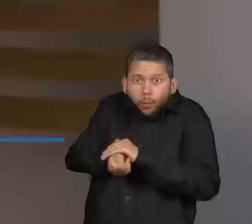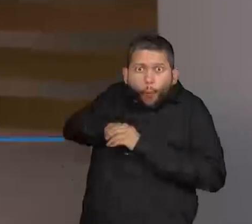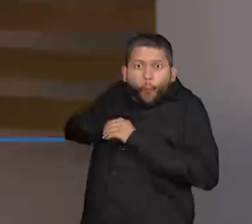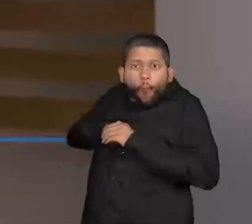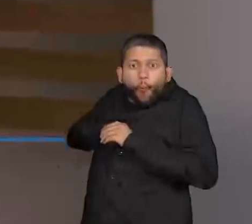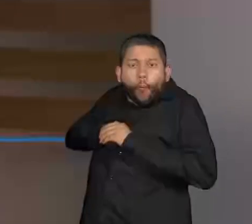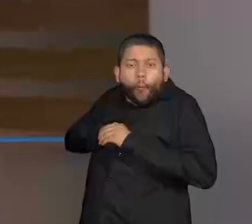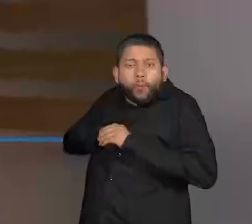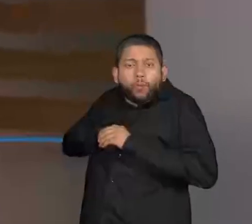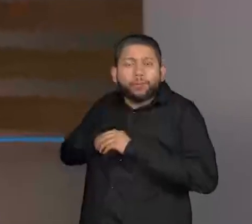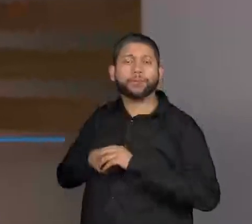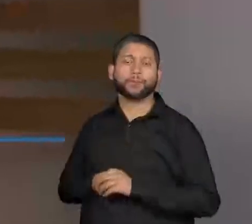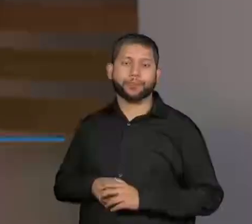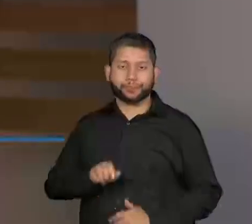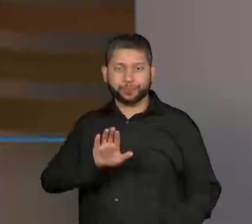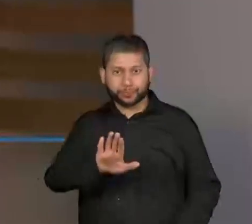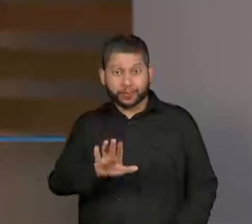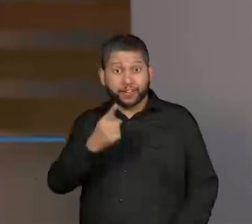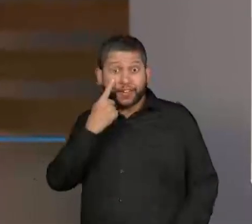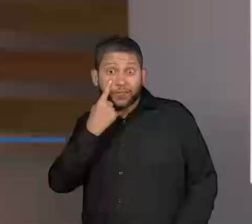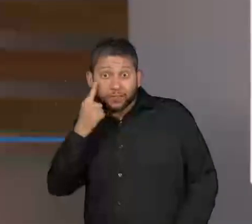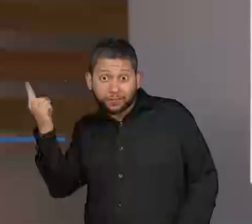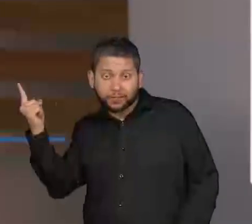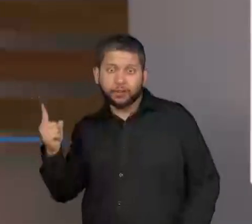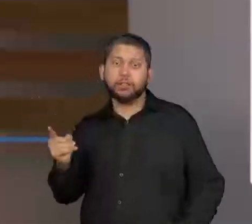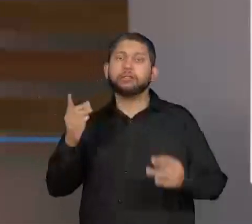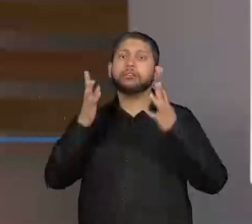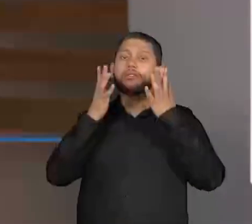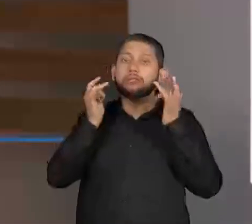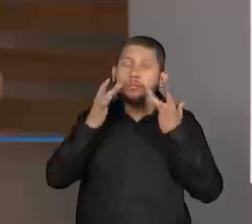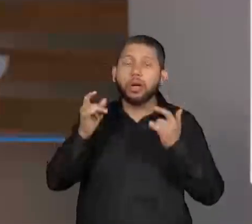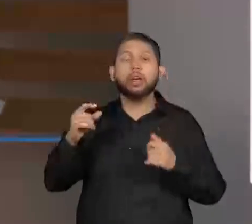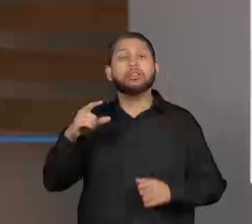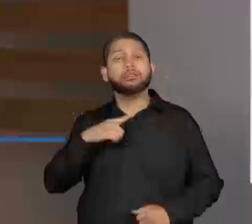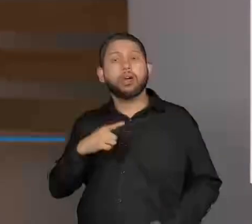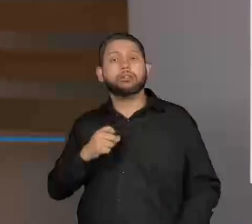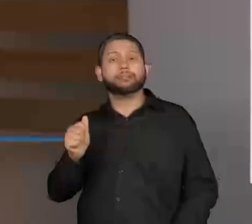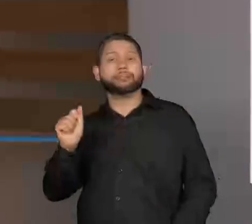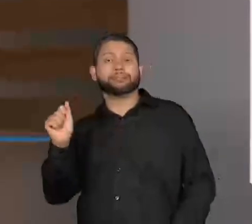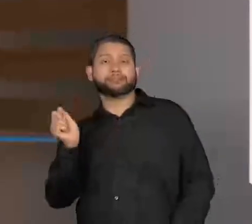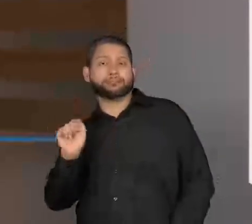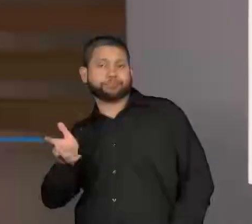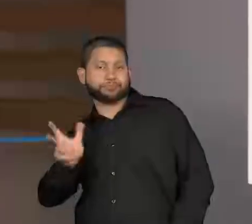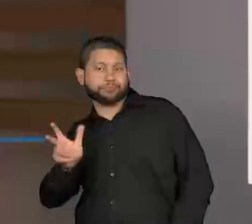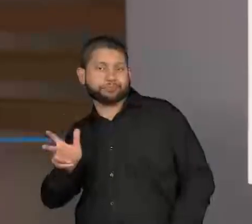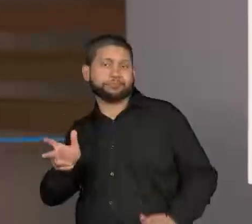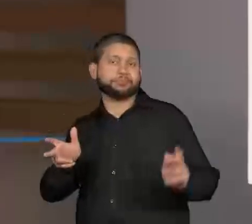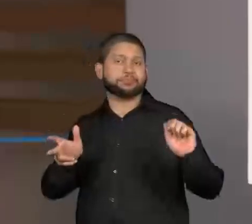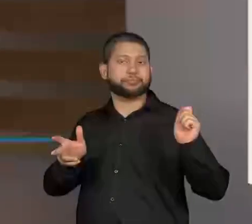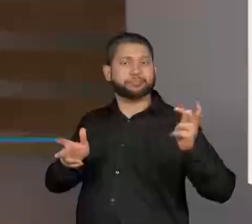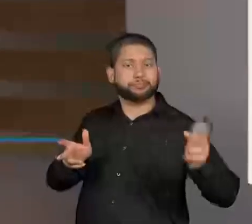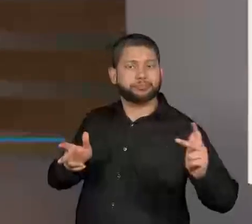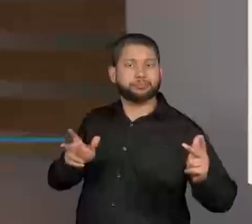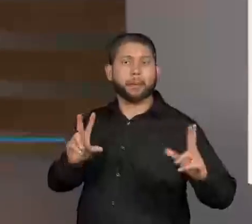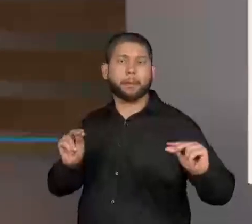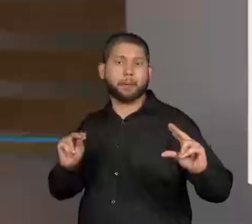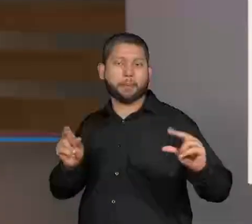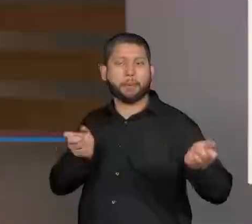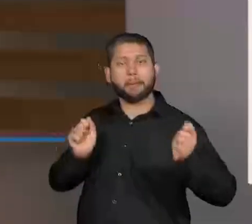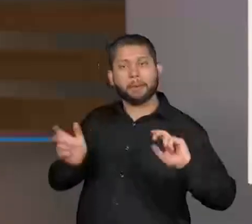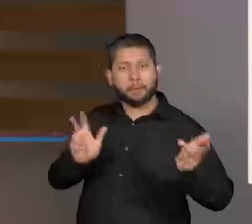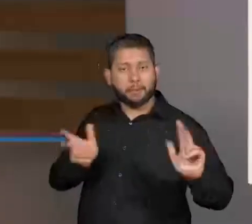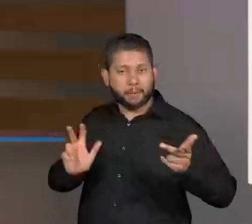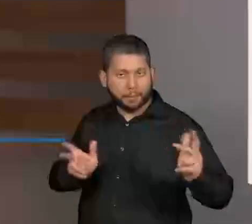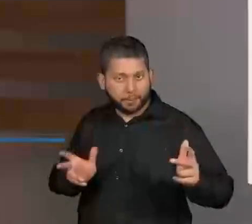escreve entre parentes aquilo que o personagem deve fazer. Se eu estou fazendo uma peça de teatro, eu sei que tudo que está entre parentes